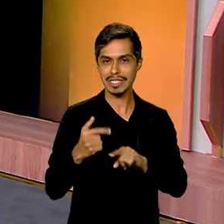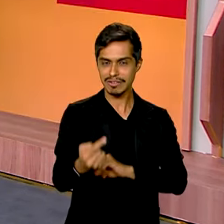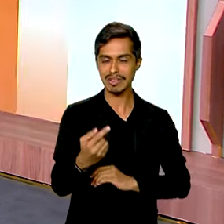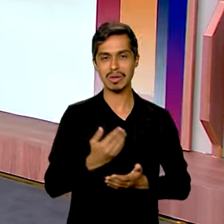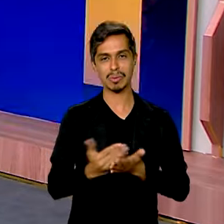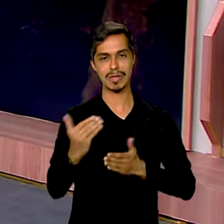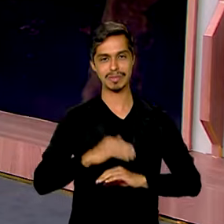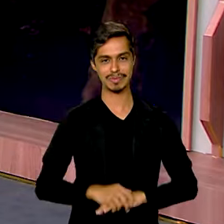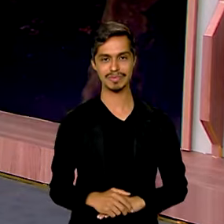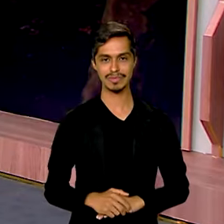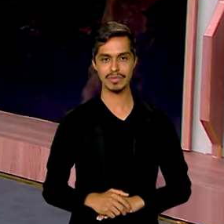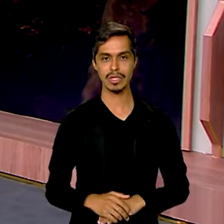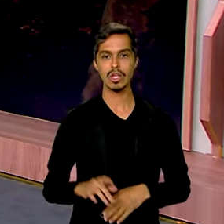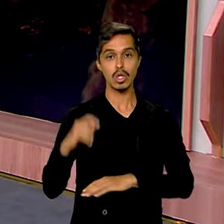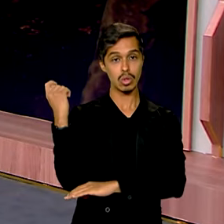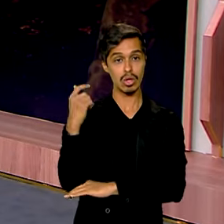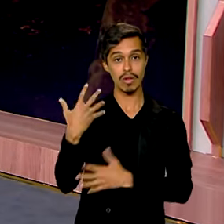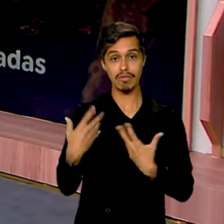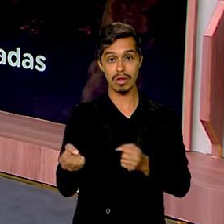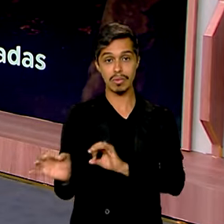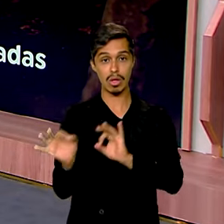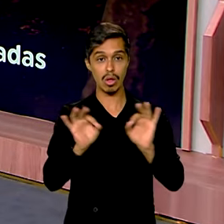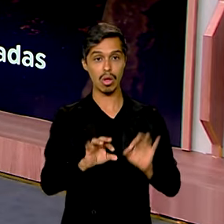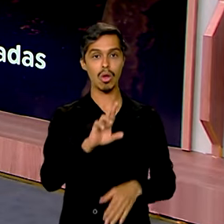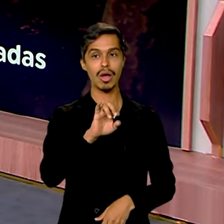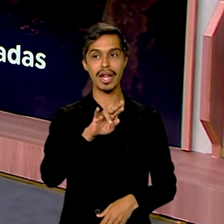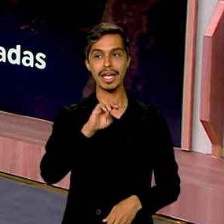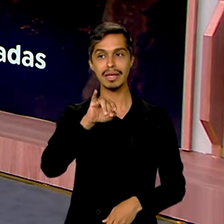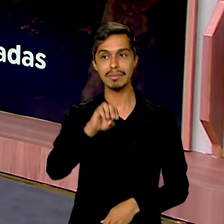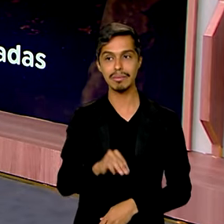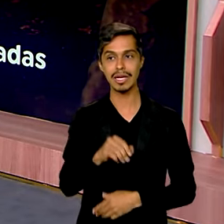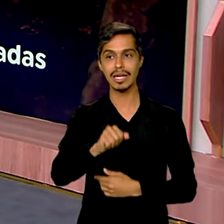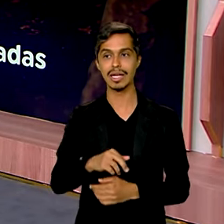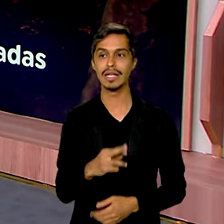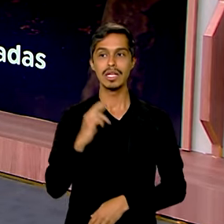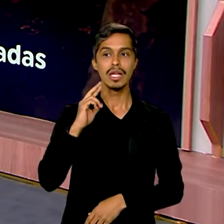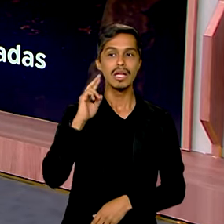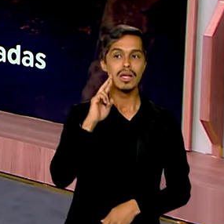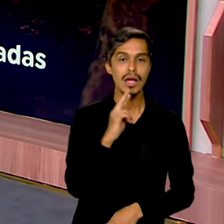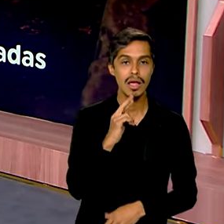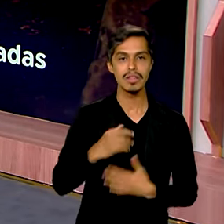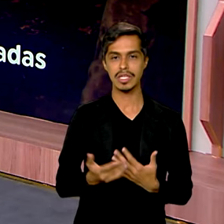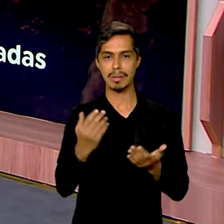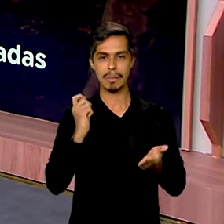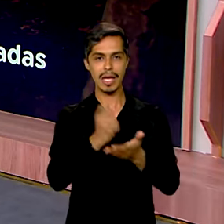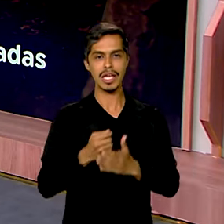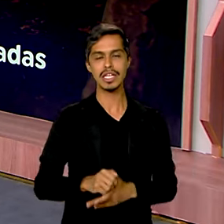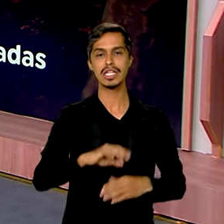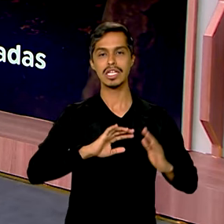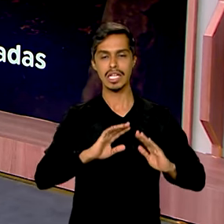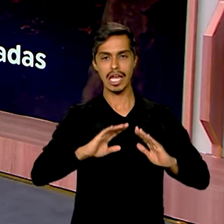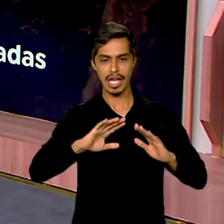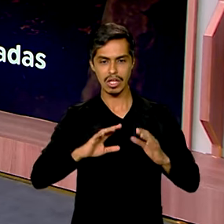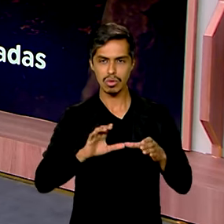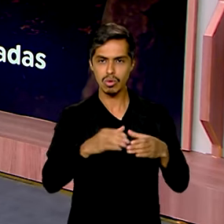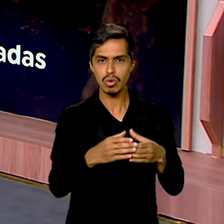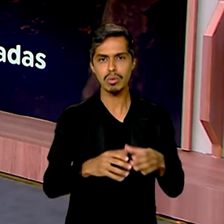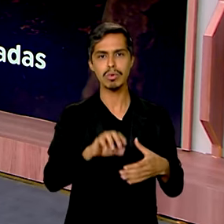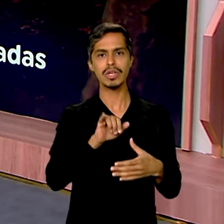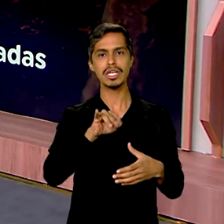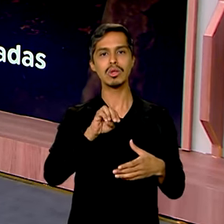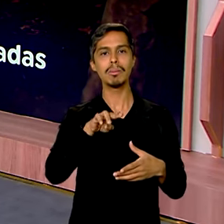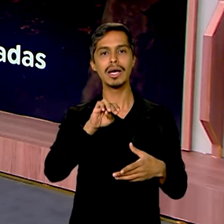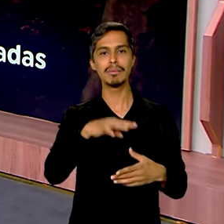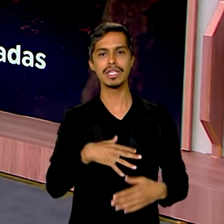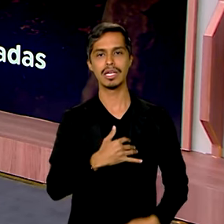no Rio Grande do Sul vamos a Roraima a operação de combate ao garimpo ilegal na terra indígena Yanomami completou três meses